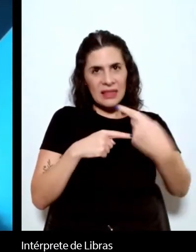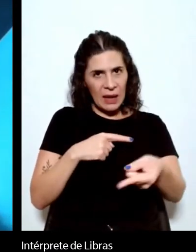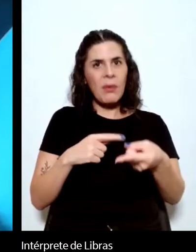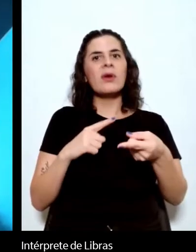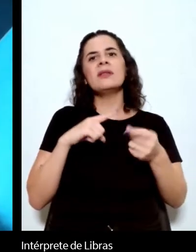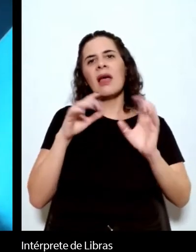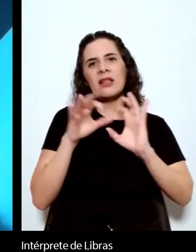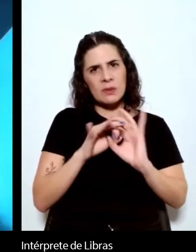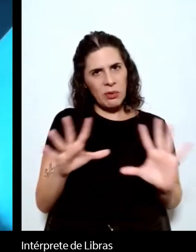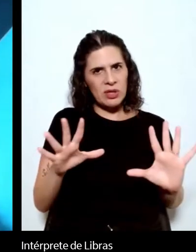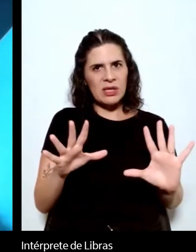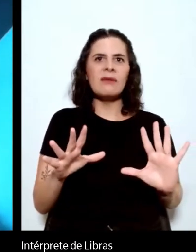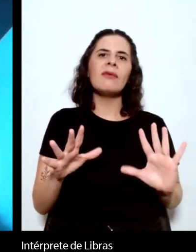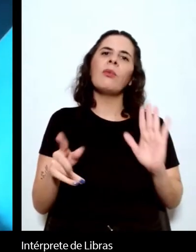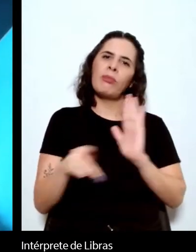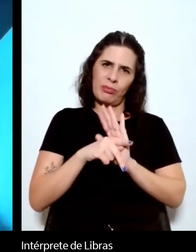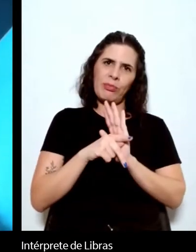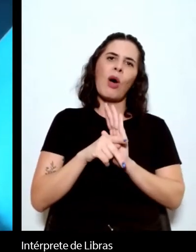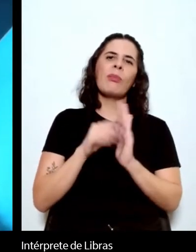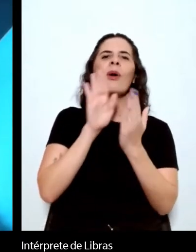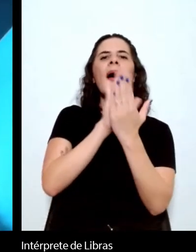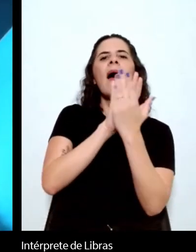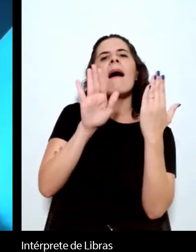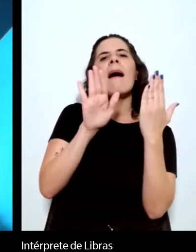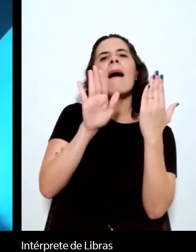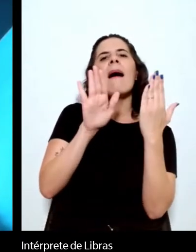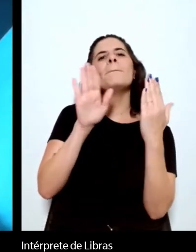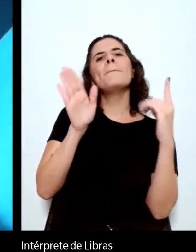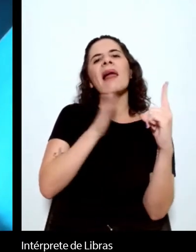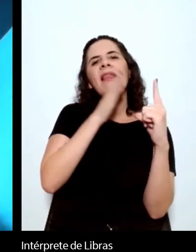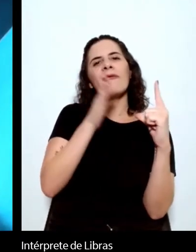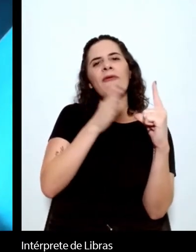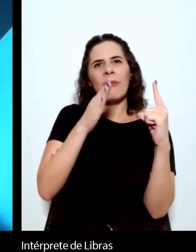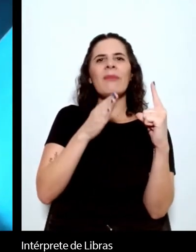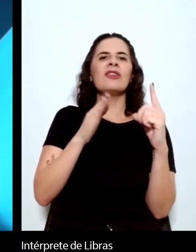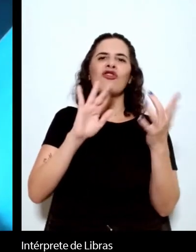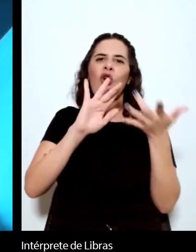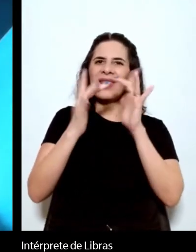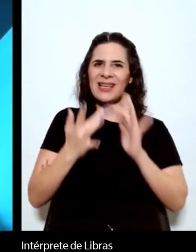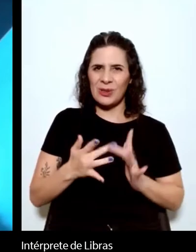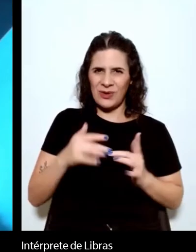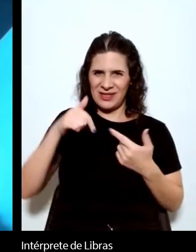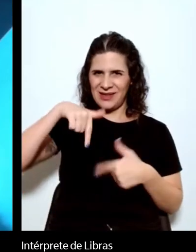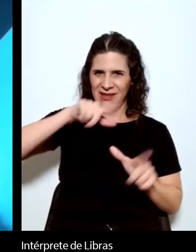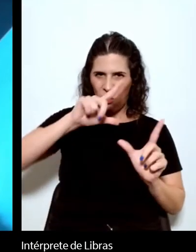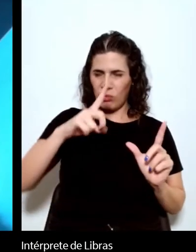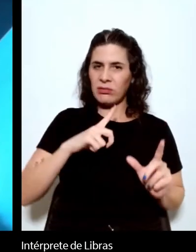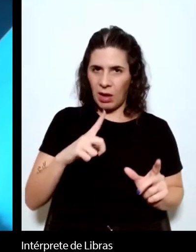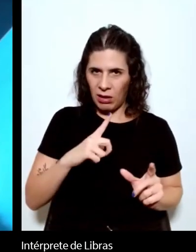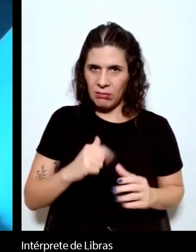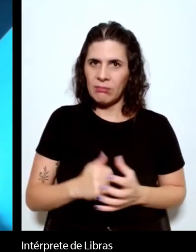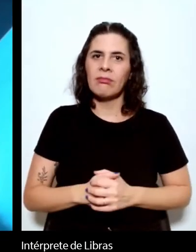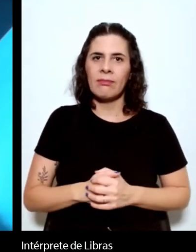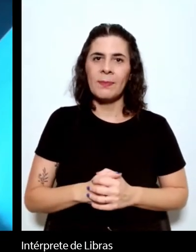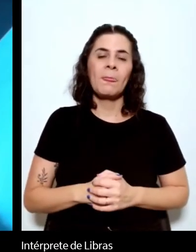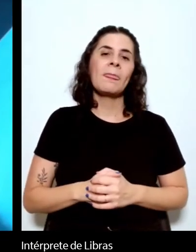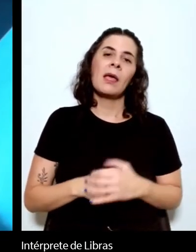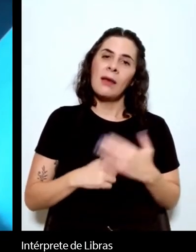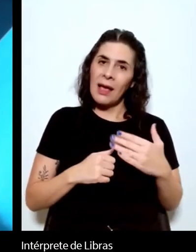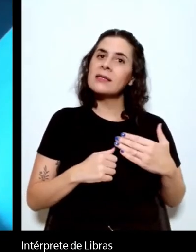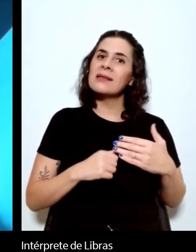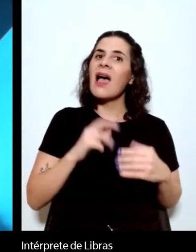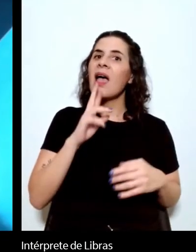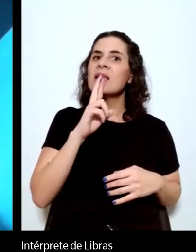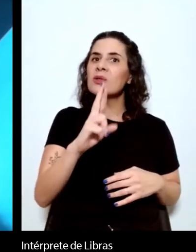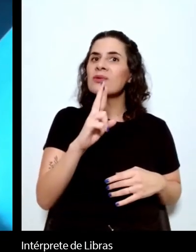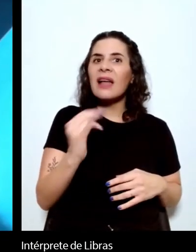plataforma do Conexões Itaú Cultural e um dos resultados mais interessantes do projeto ao longo desses 15 anos